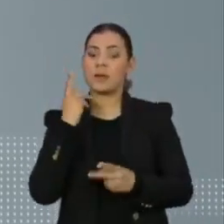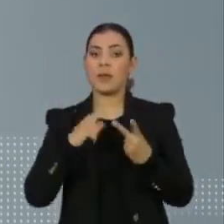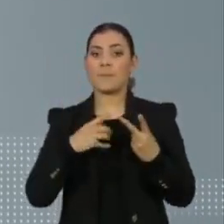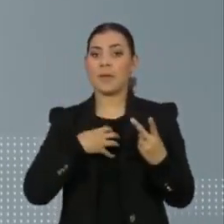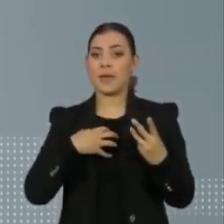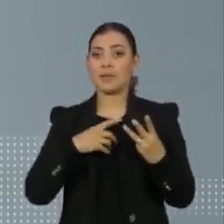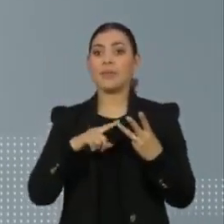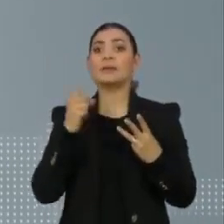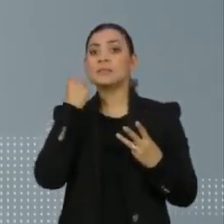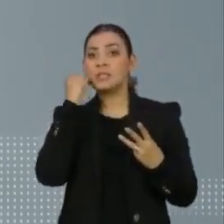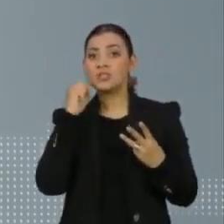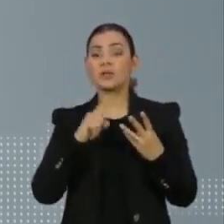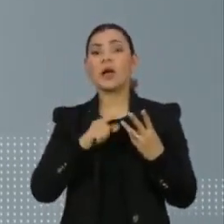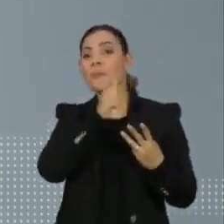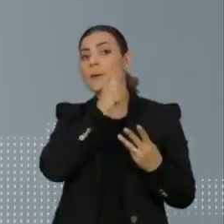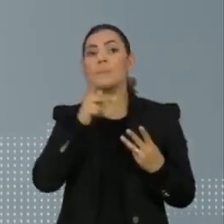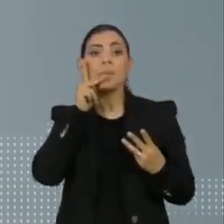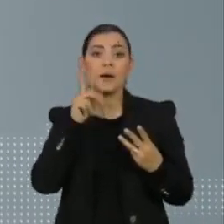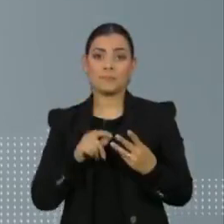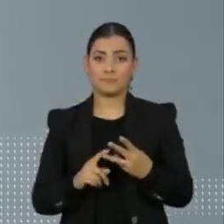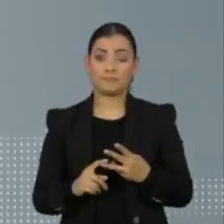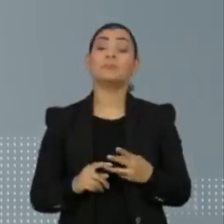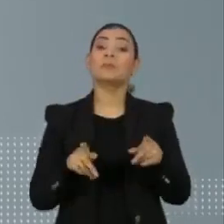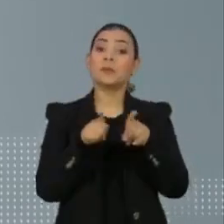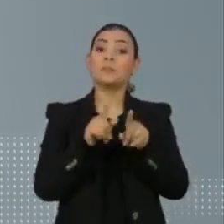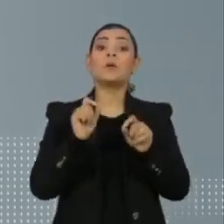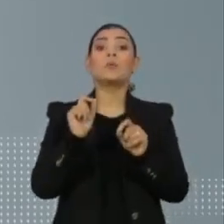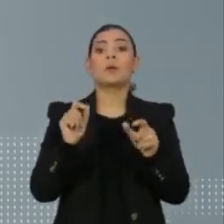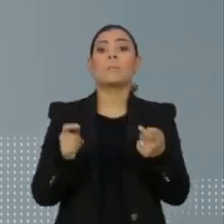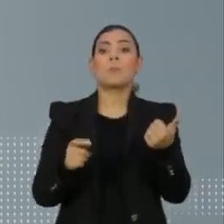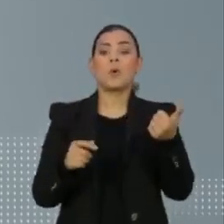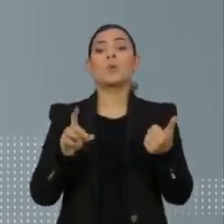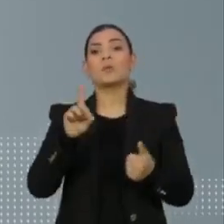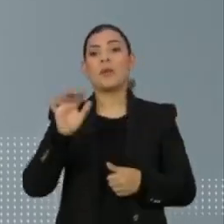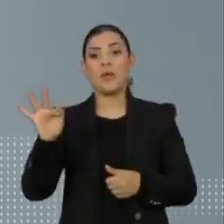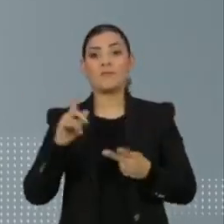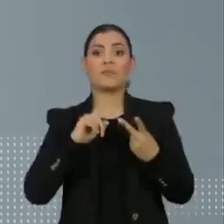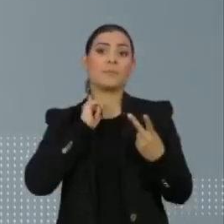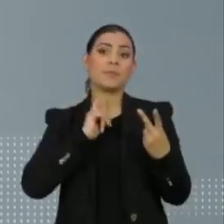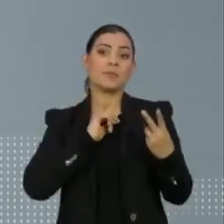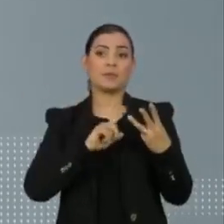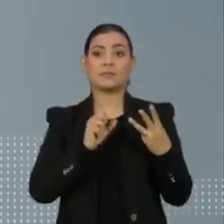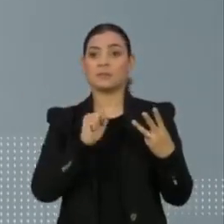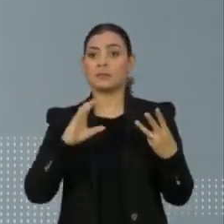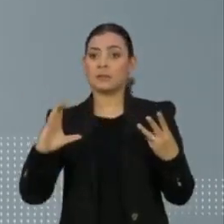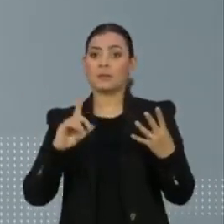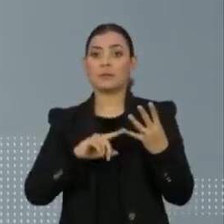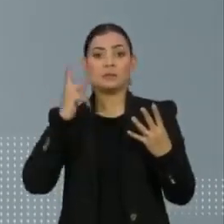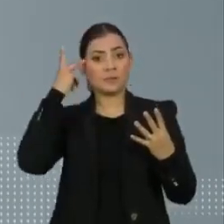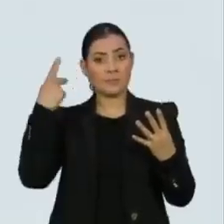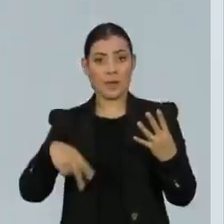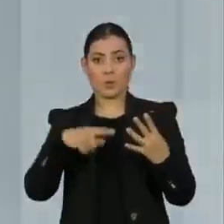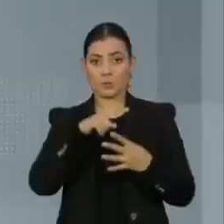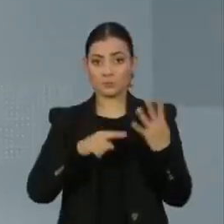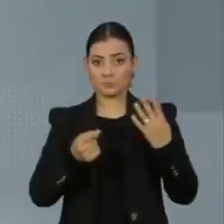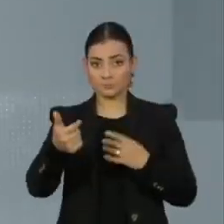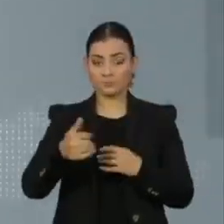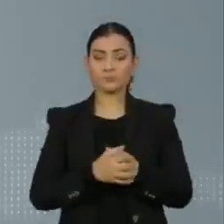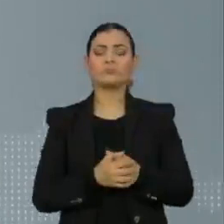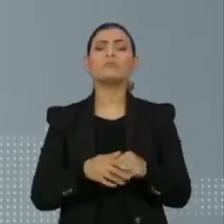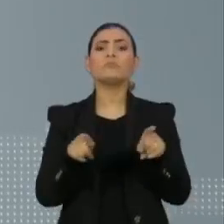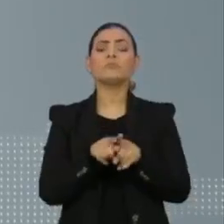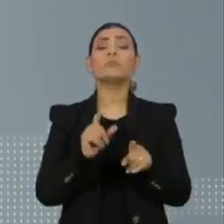Bahia, Sergipe e Amapá. As menores no Distrito Federal, Minas Gerais, Santa Catarina e São Paulo. Os